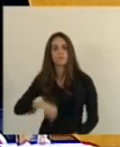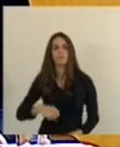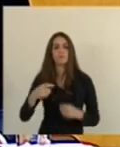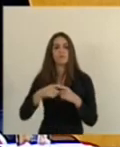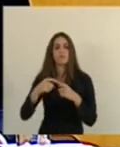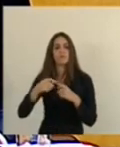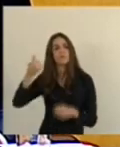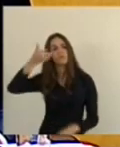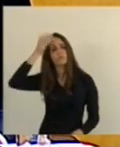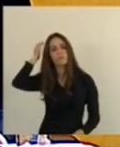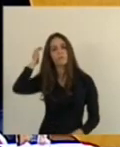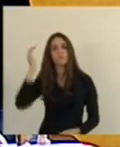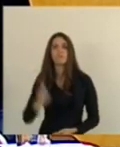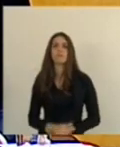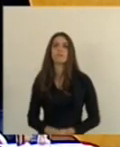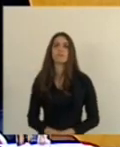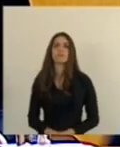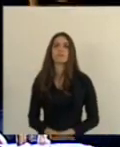Hércules?